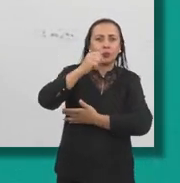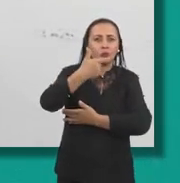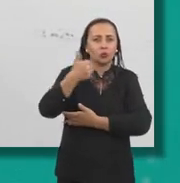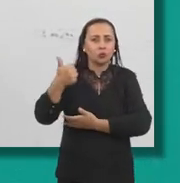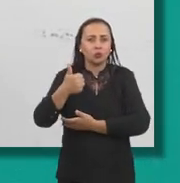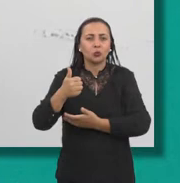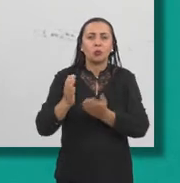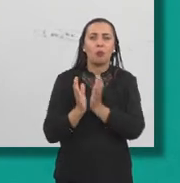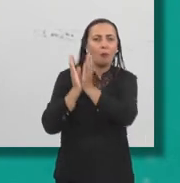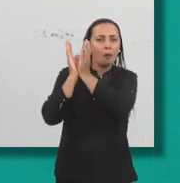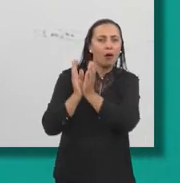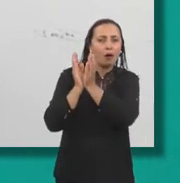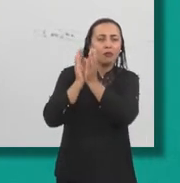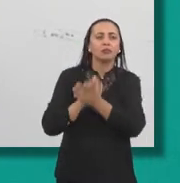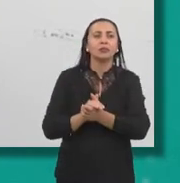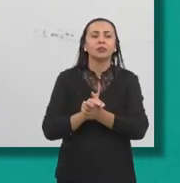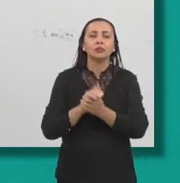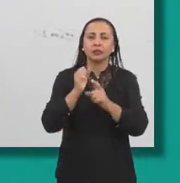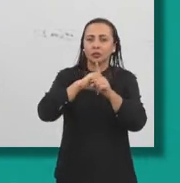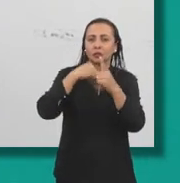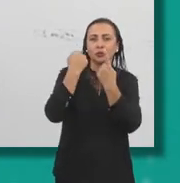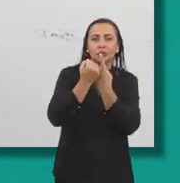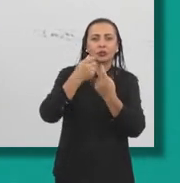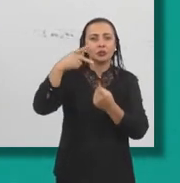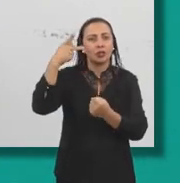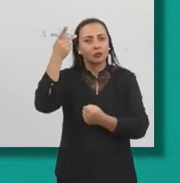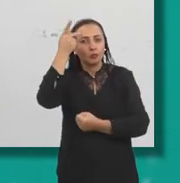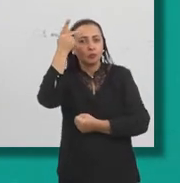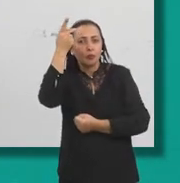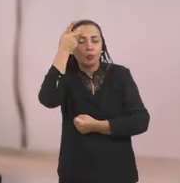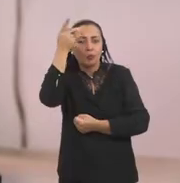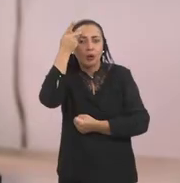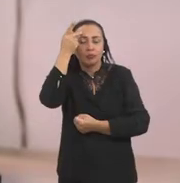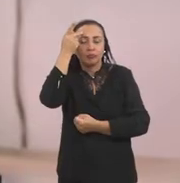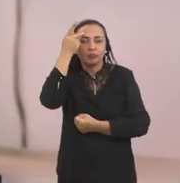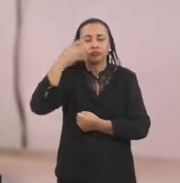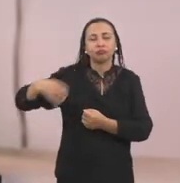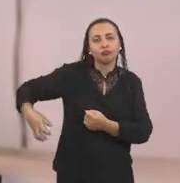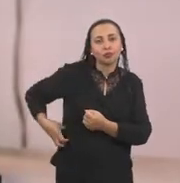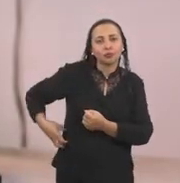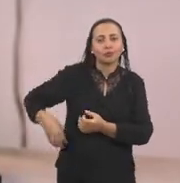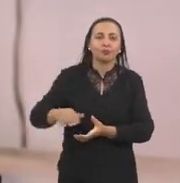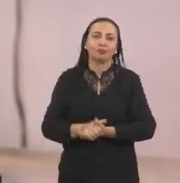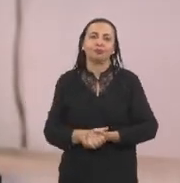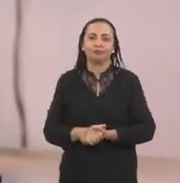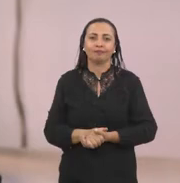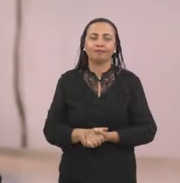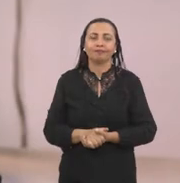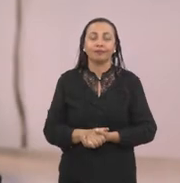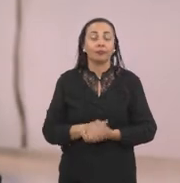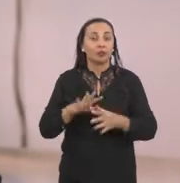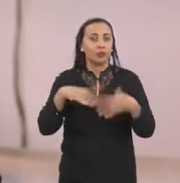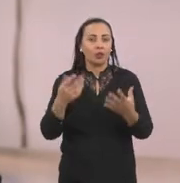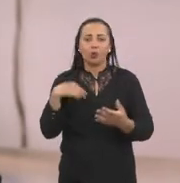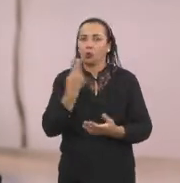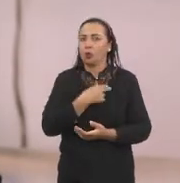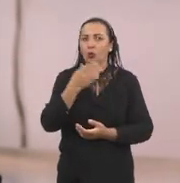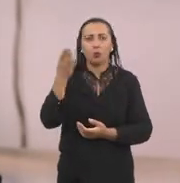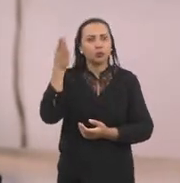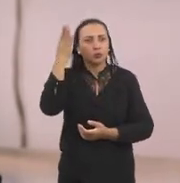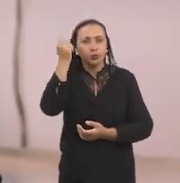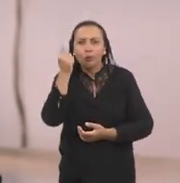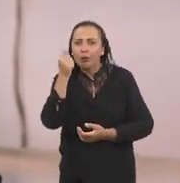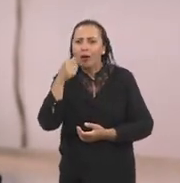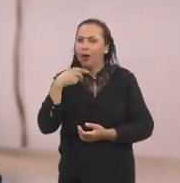da Sociedade Paulista de Nefrologia. No momento que a gente soube que a gente estava estudando ao